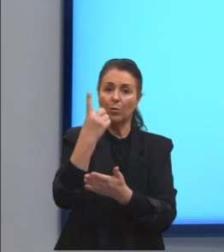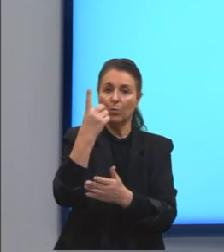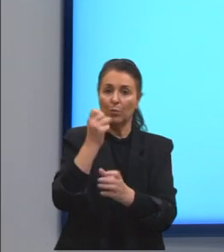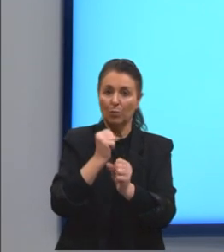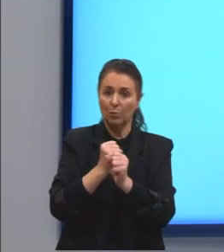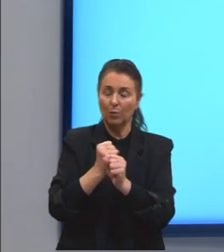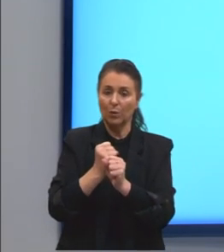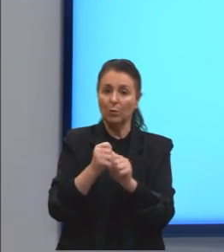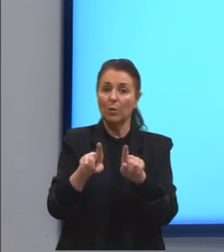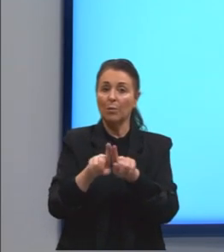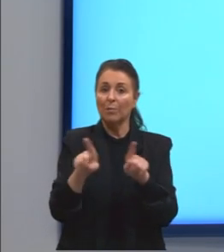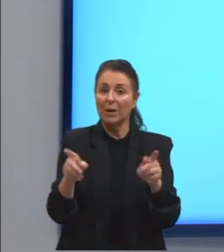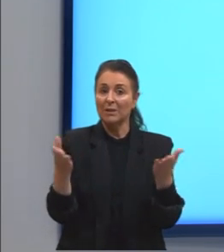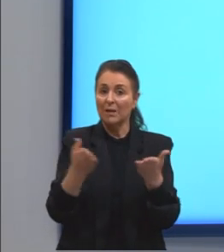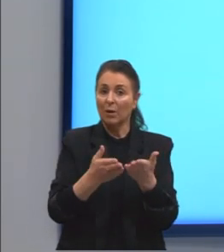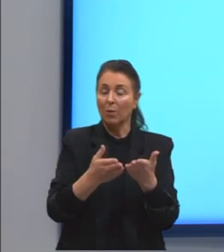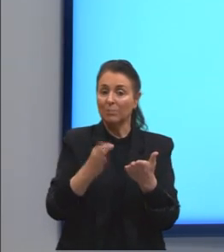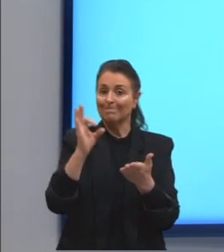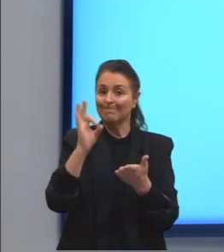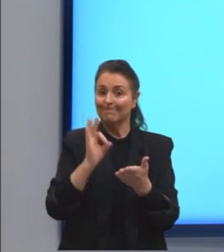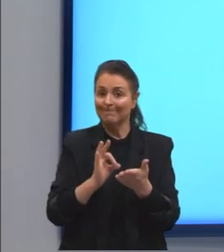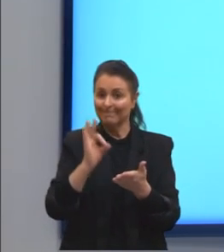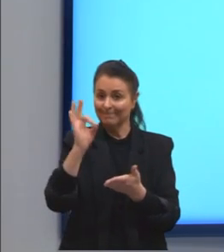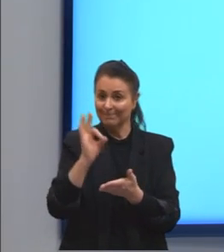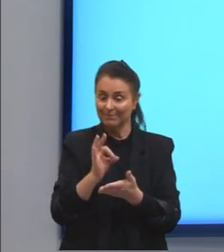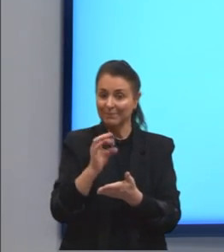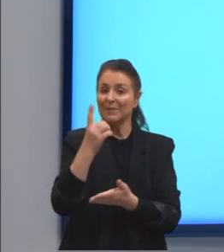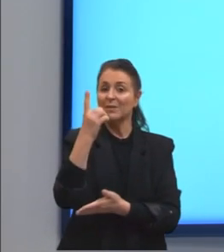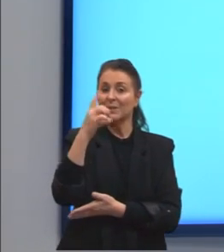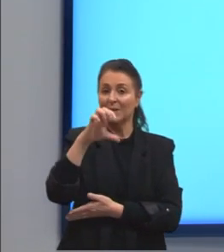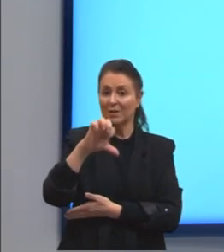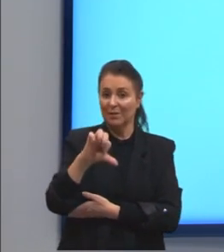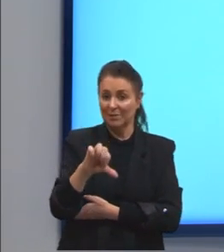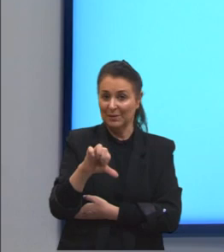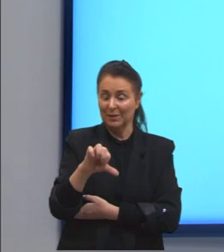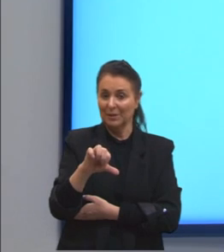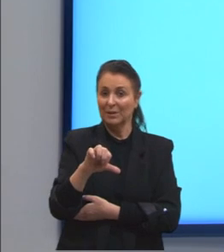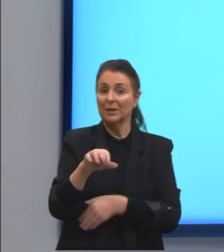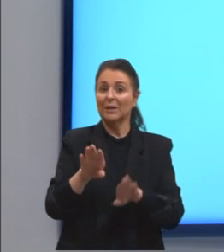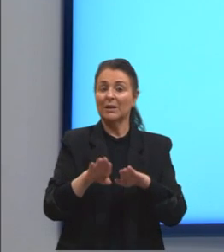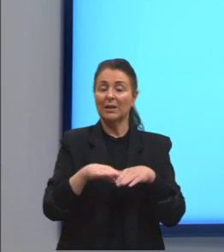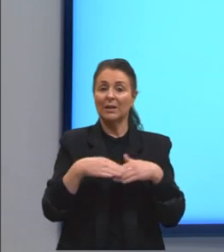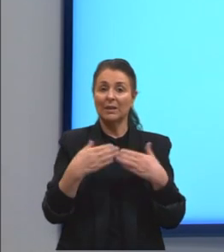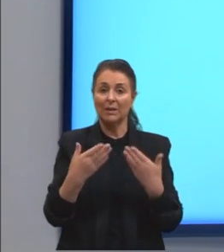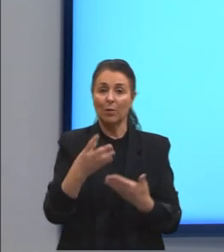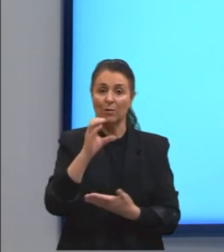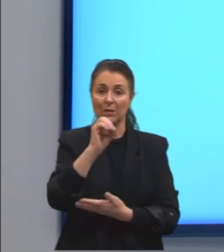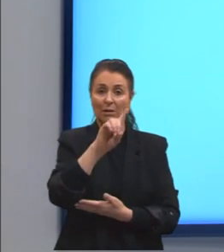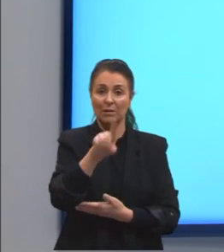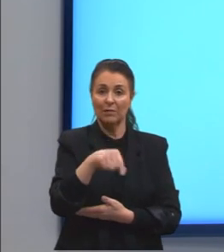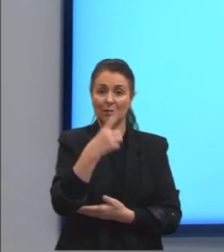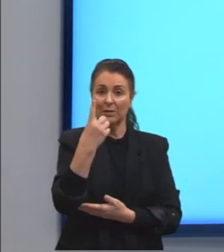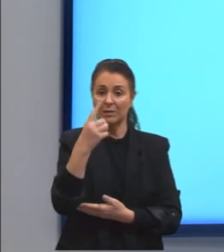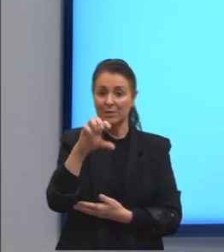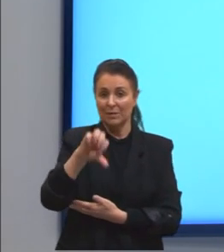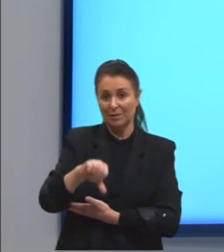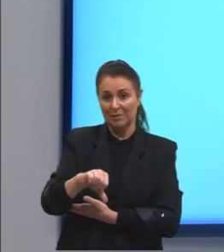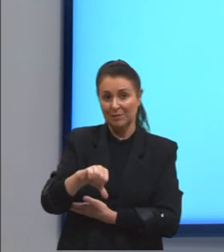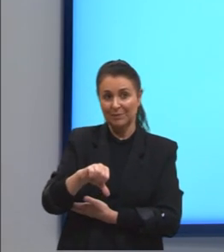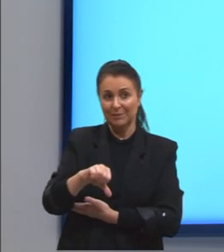mas a taxa agora é de 19%. Portanto, 0,19.